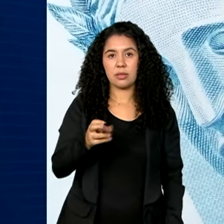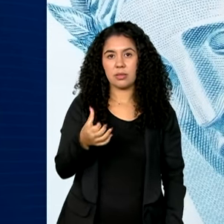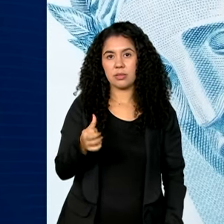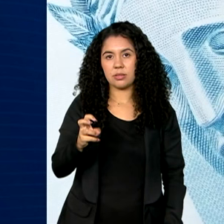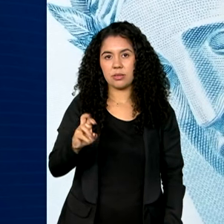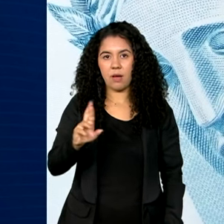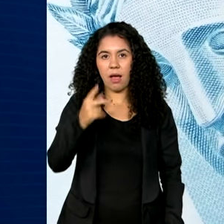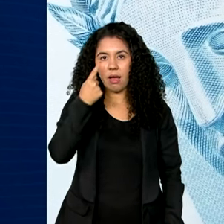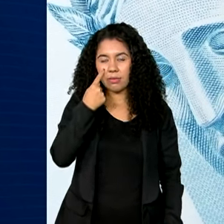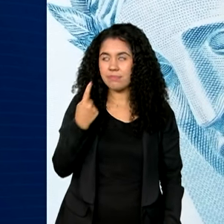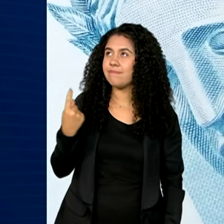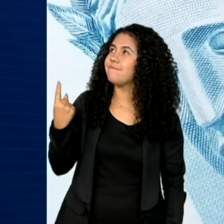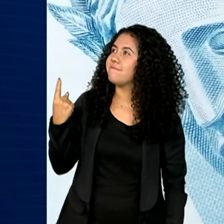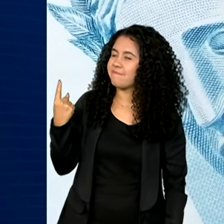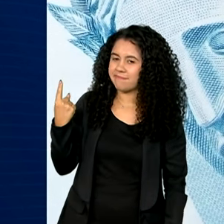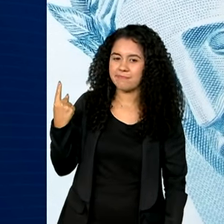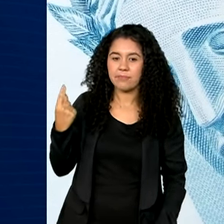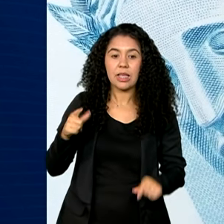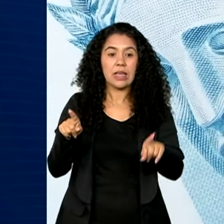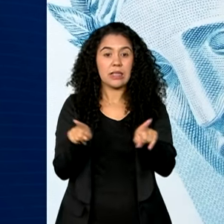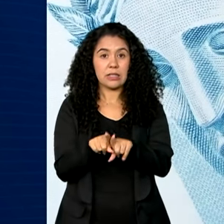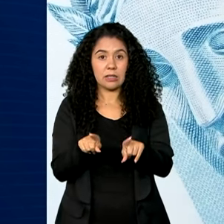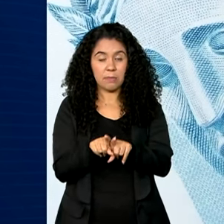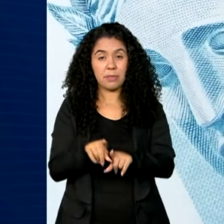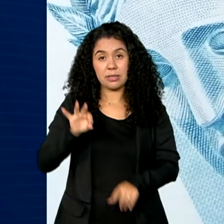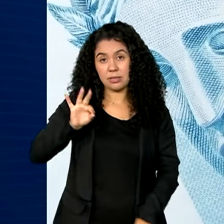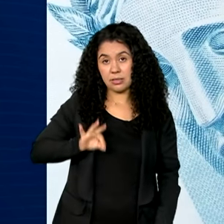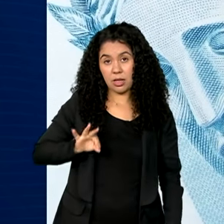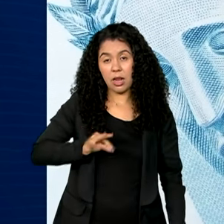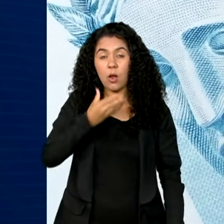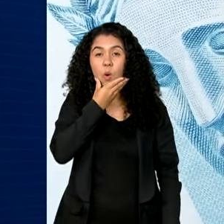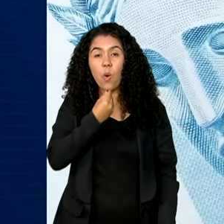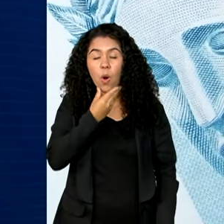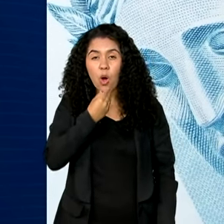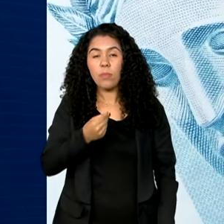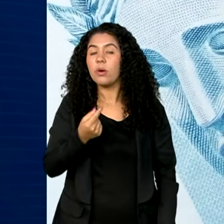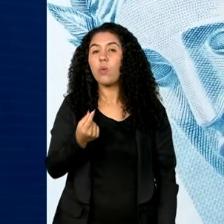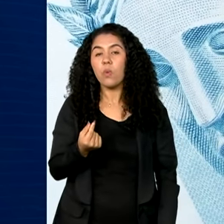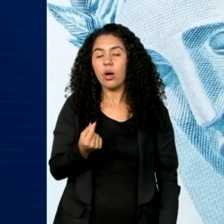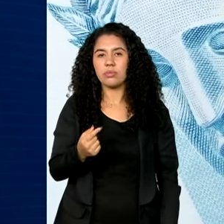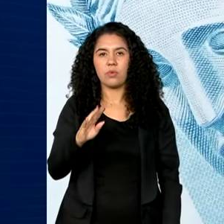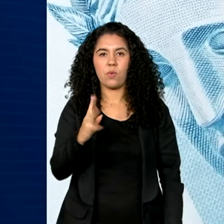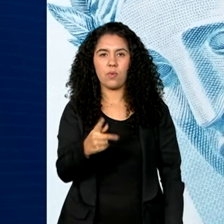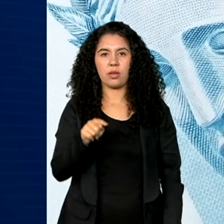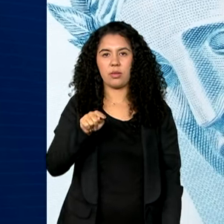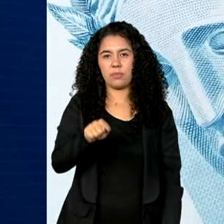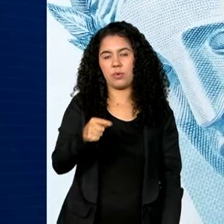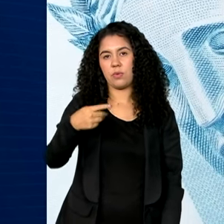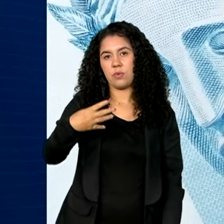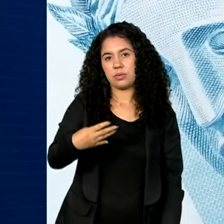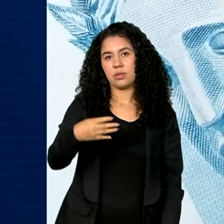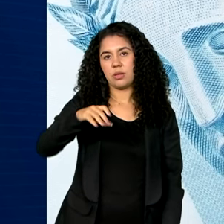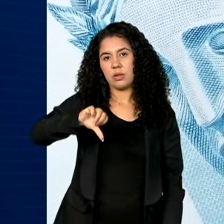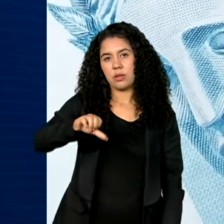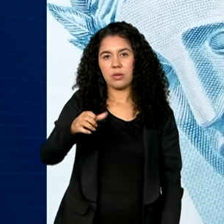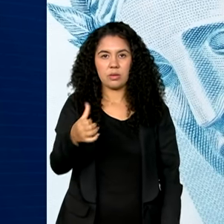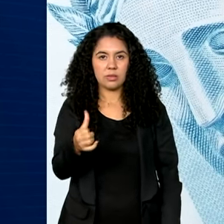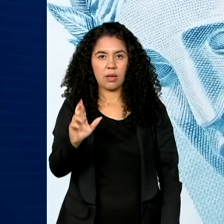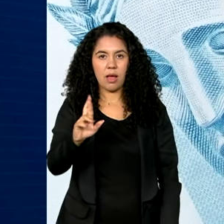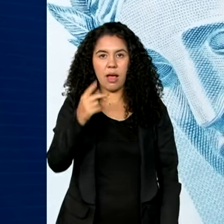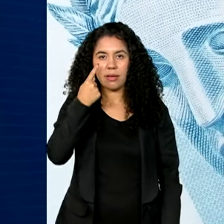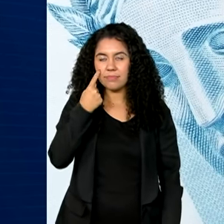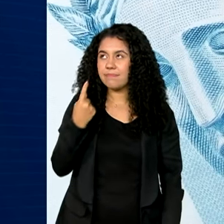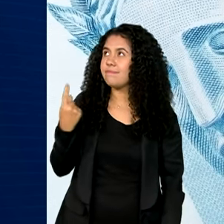,48, enquanto a de homens ficou em R$.495